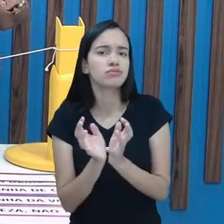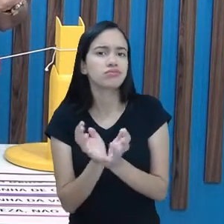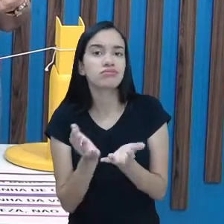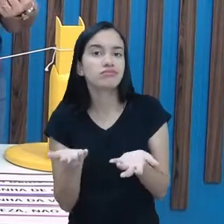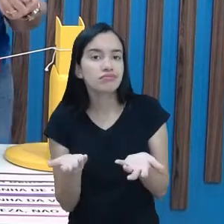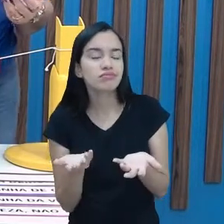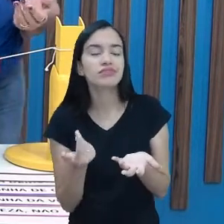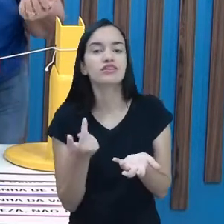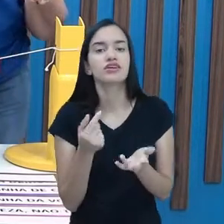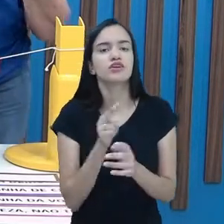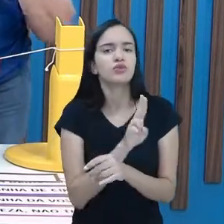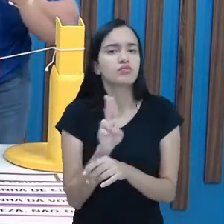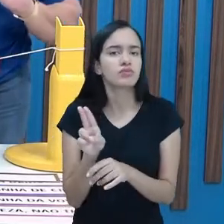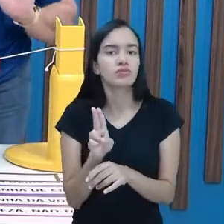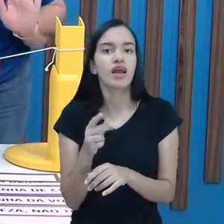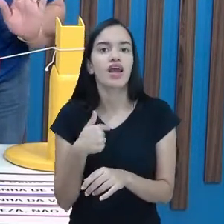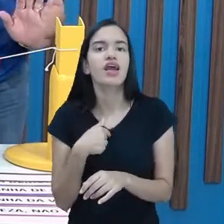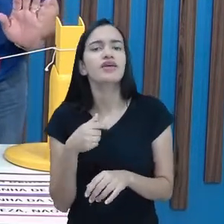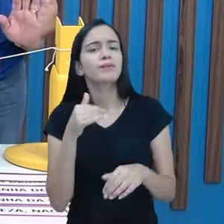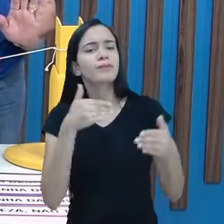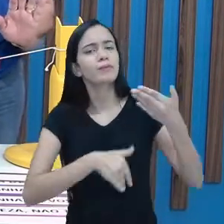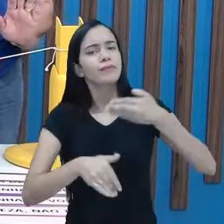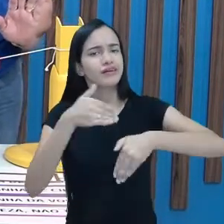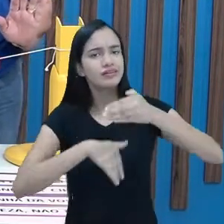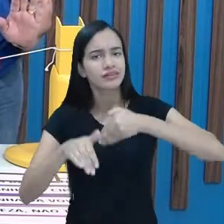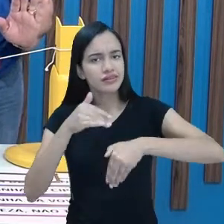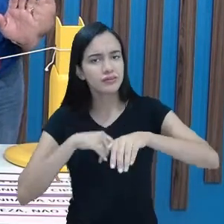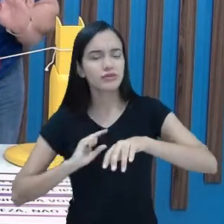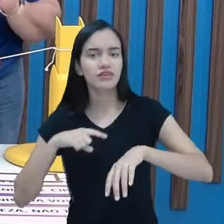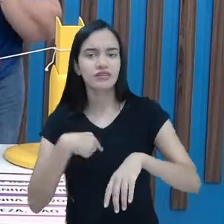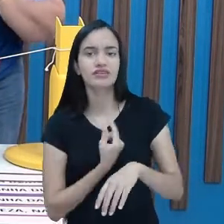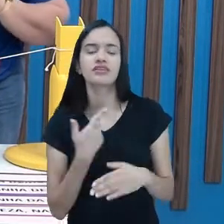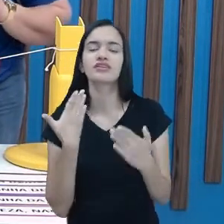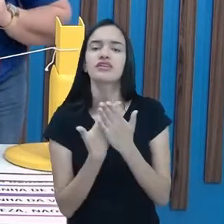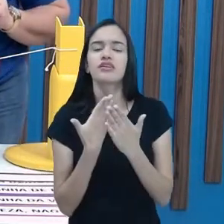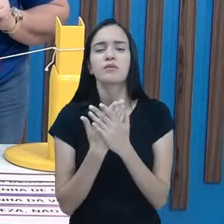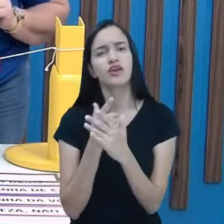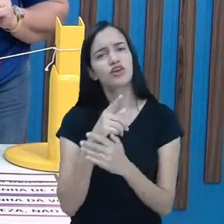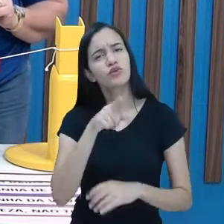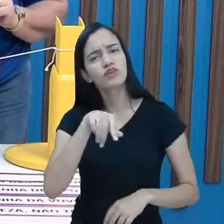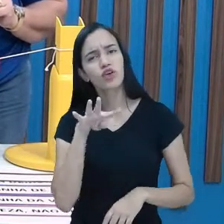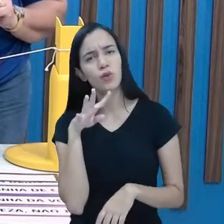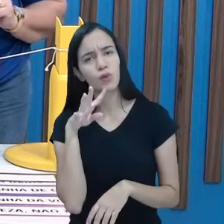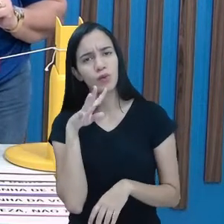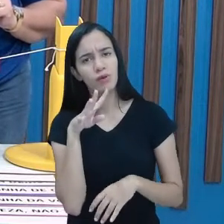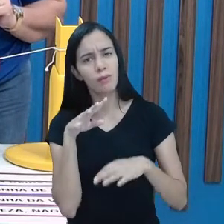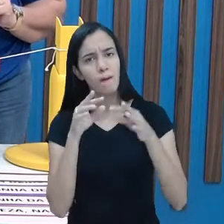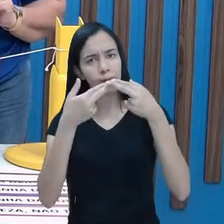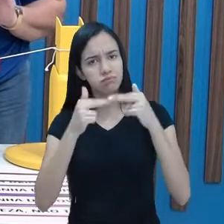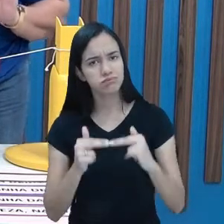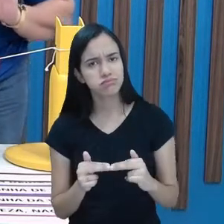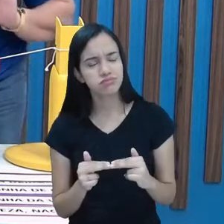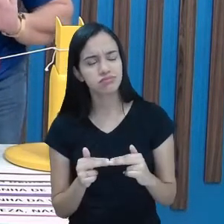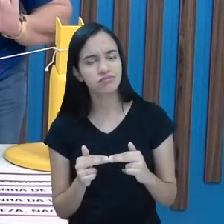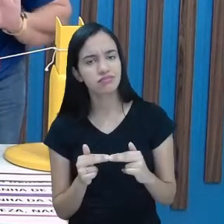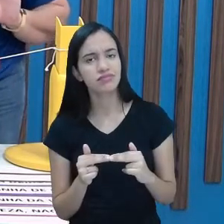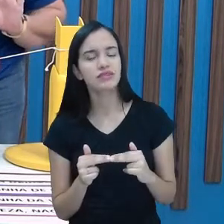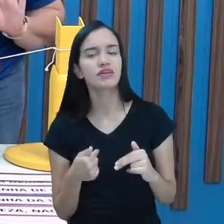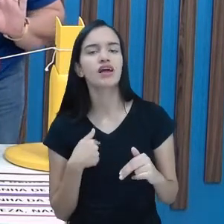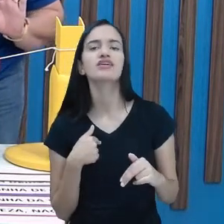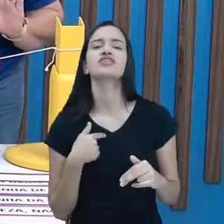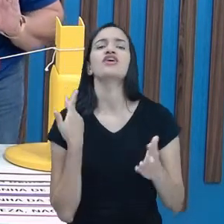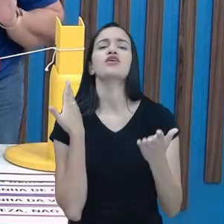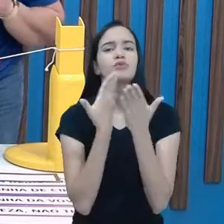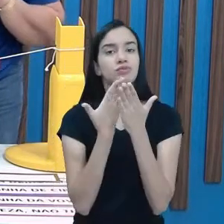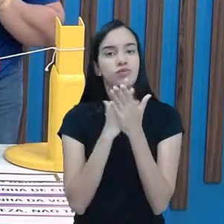falando isso para a gente aqui e também participando das nossas aulas. Você conhece alguma parlenda? Hum, a gente já trabalhou